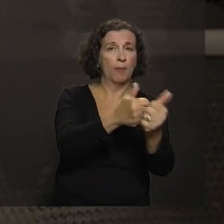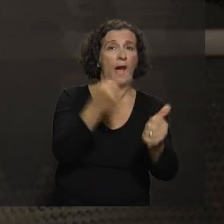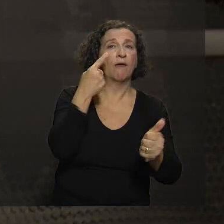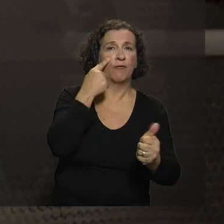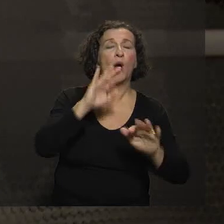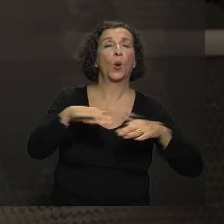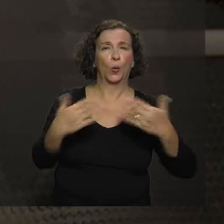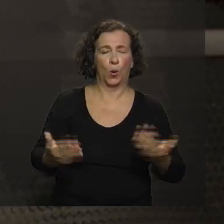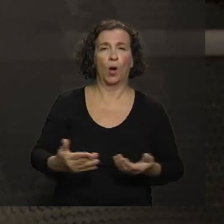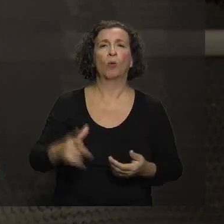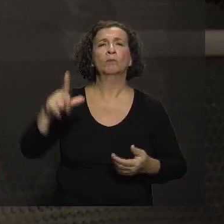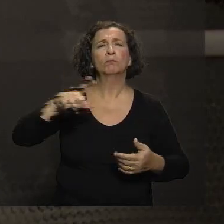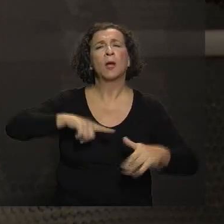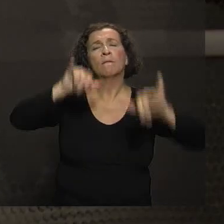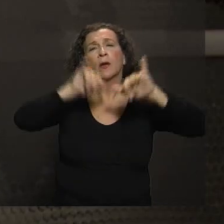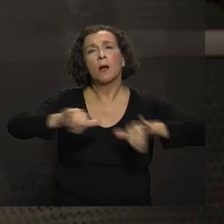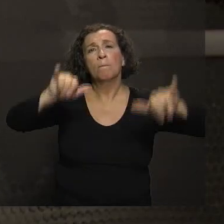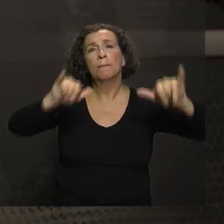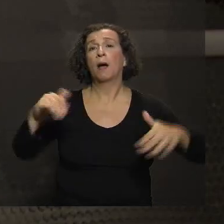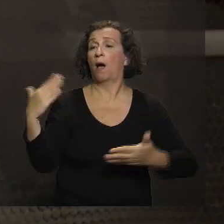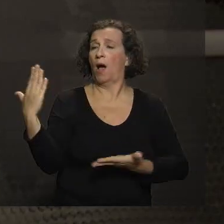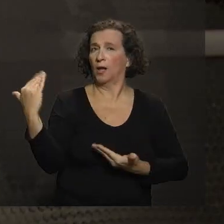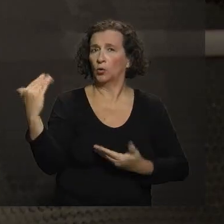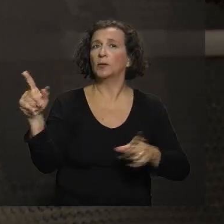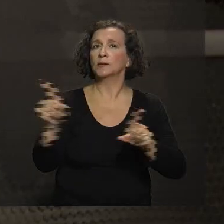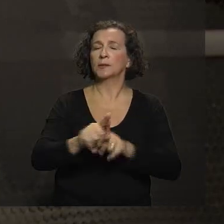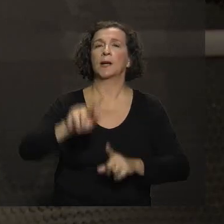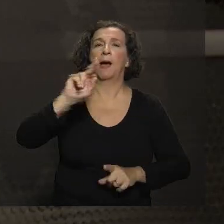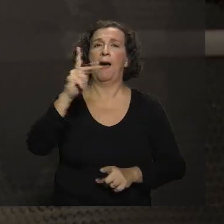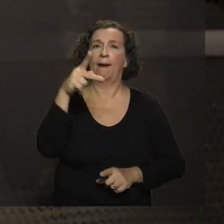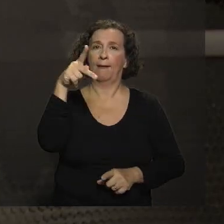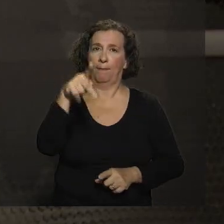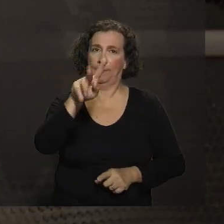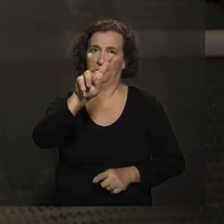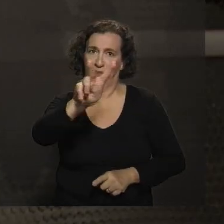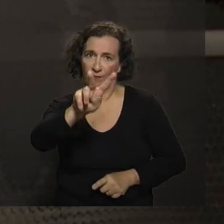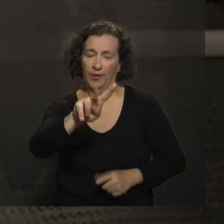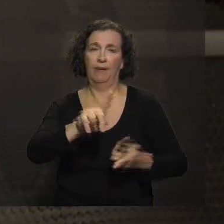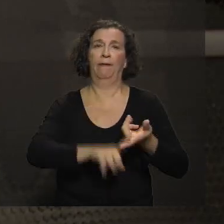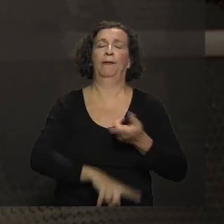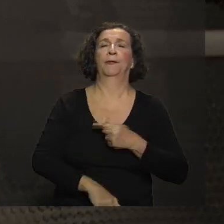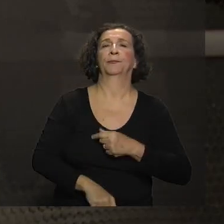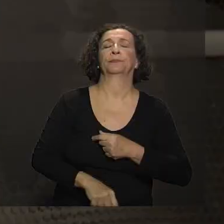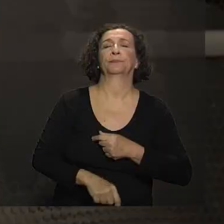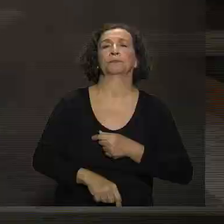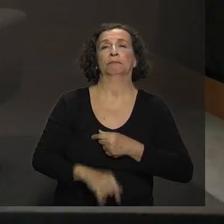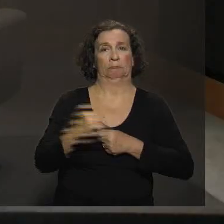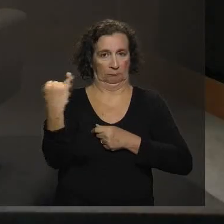A gente teve aí campanhas para os adolescentes também, HPV, não é? Que é importante.